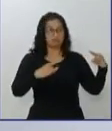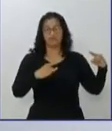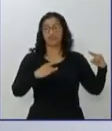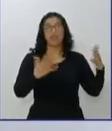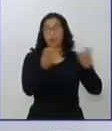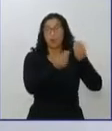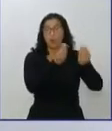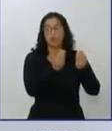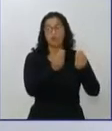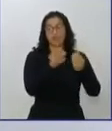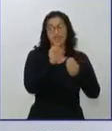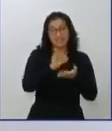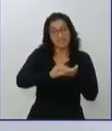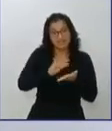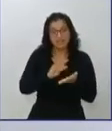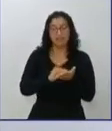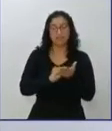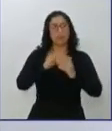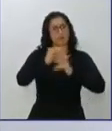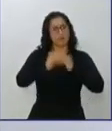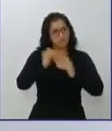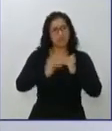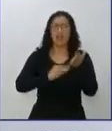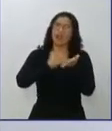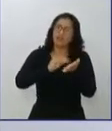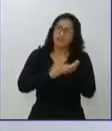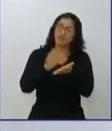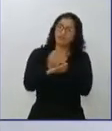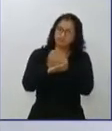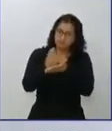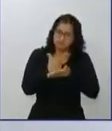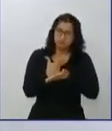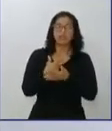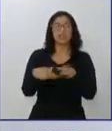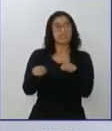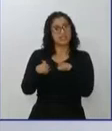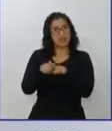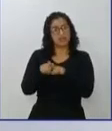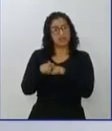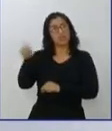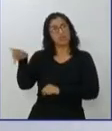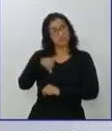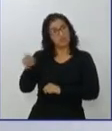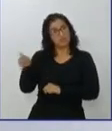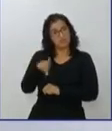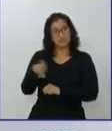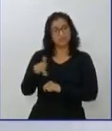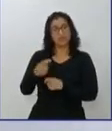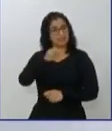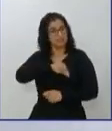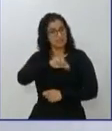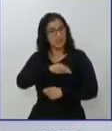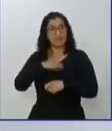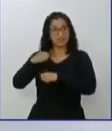faltando profissional, se se discute a questão de equiparação salarial de professores, como é que nós vamos gastar dinheiro assim com tenda?